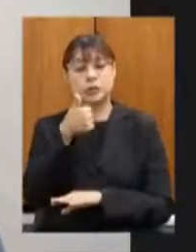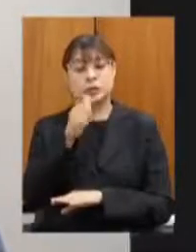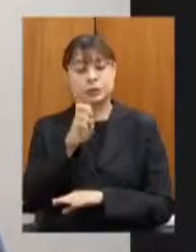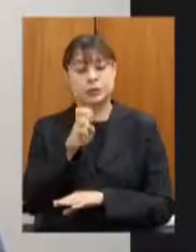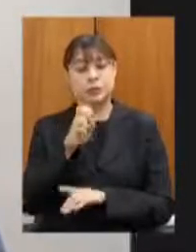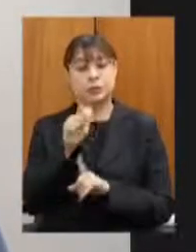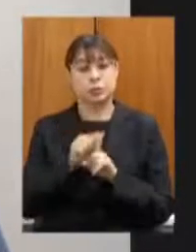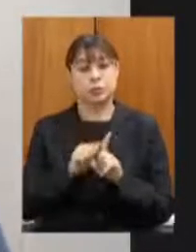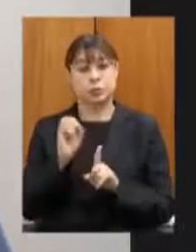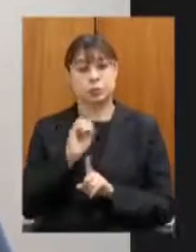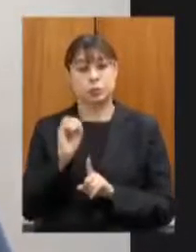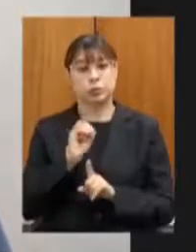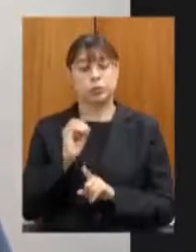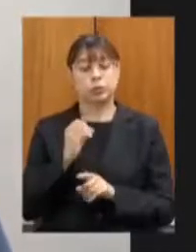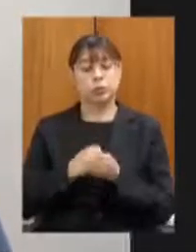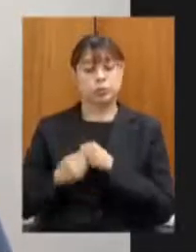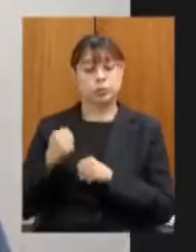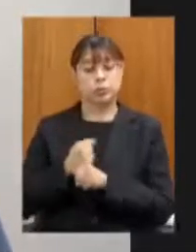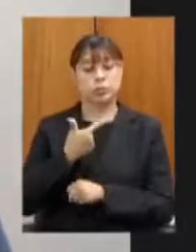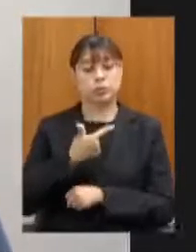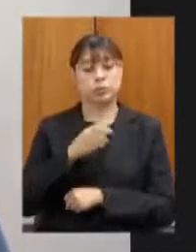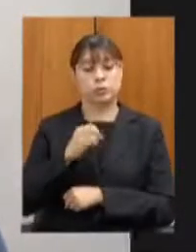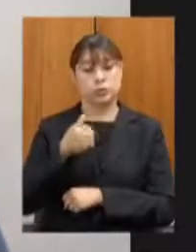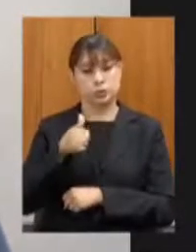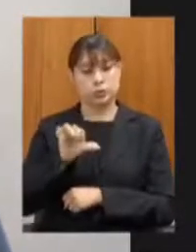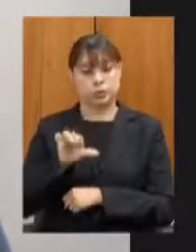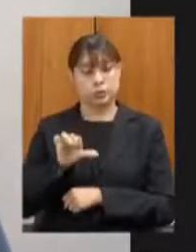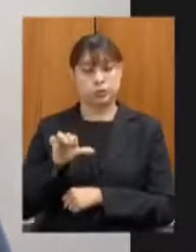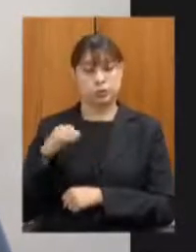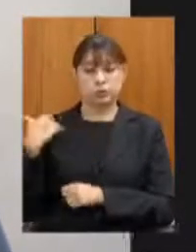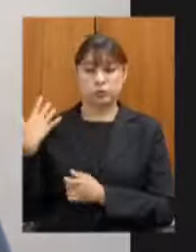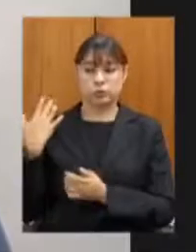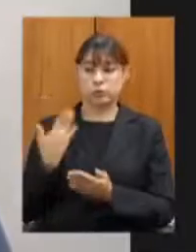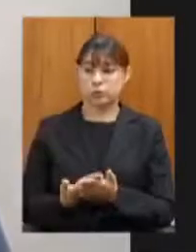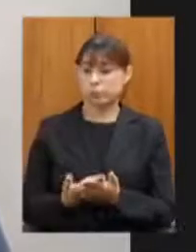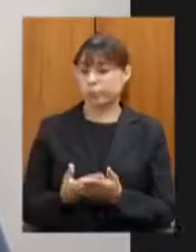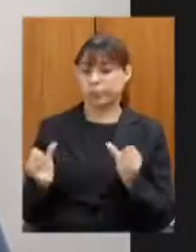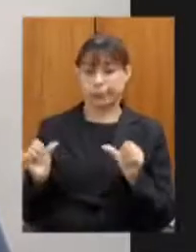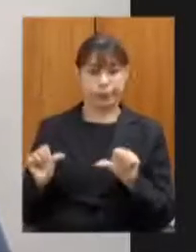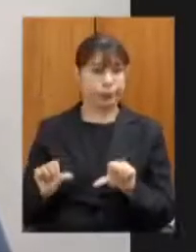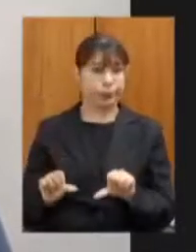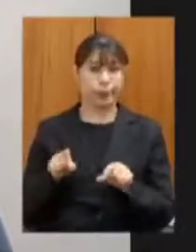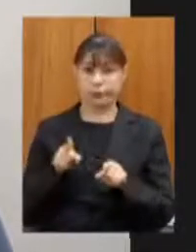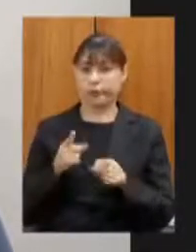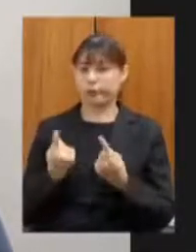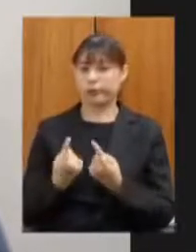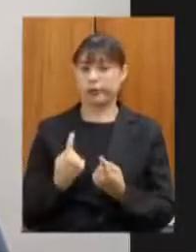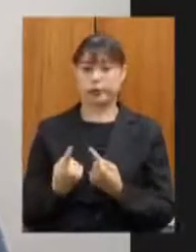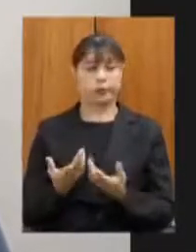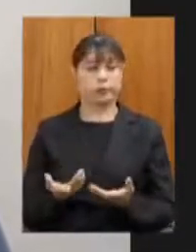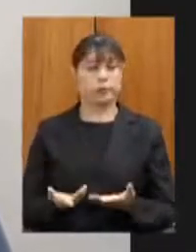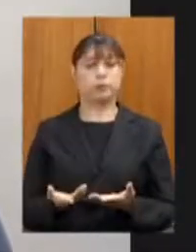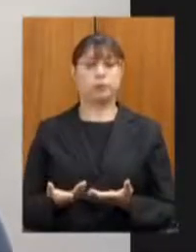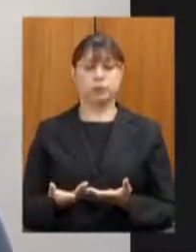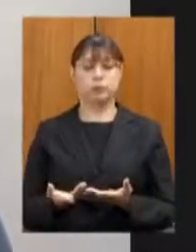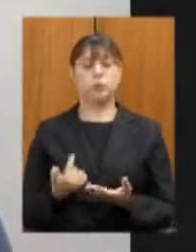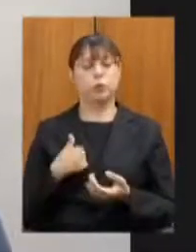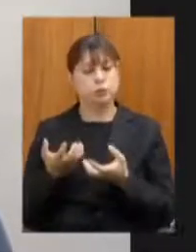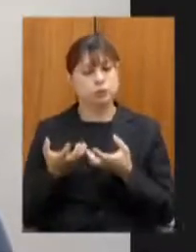outubro de 2019 a situação de lá pra cá só piorou então eu queria assim